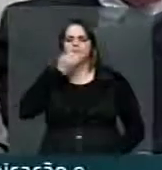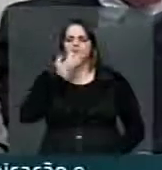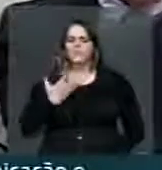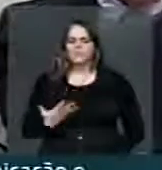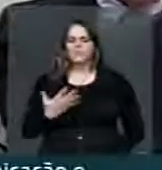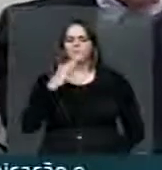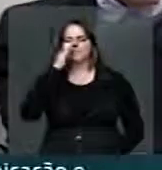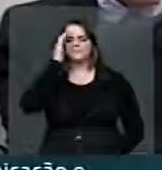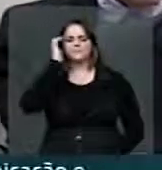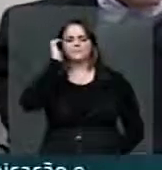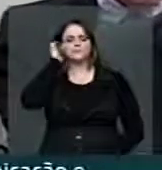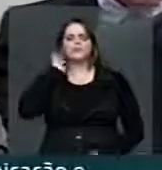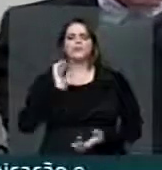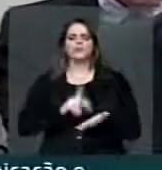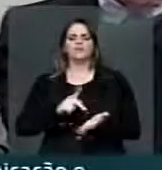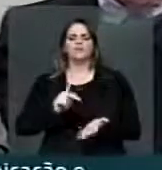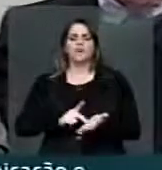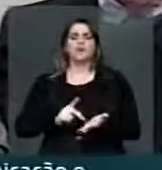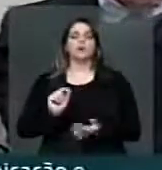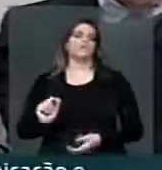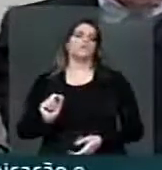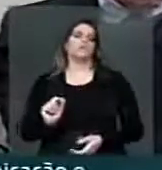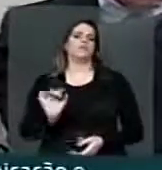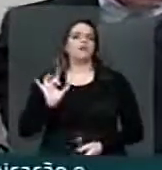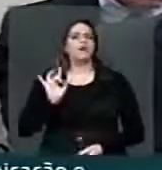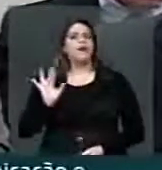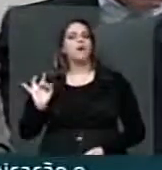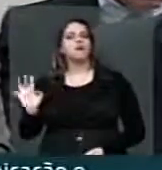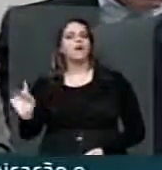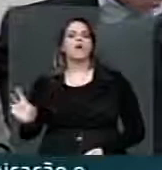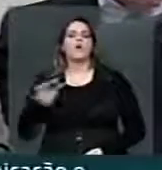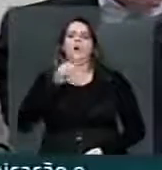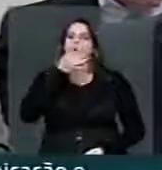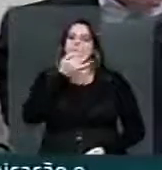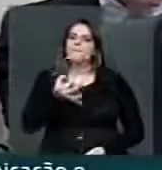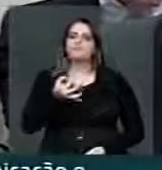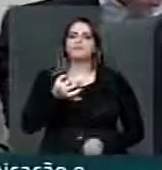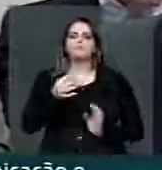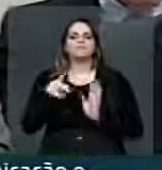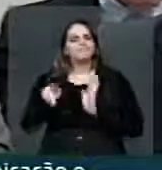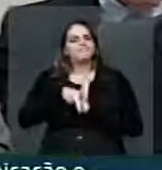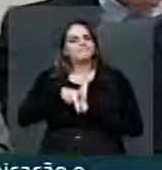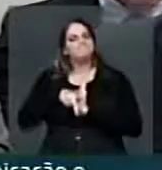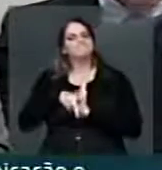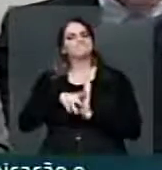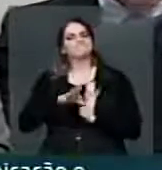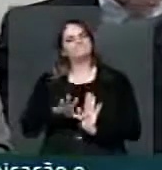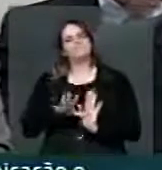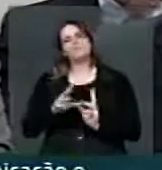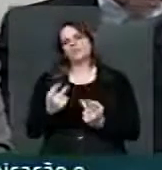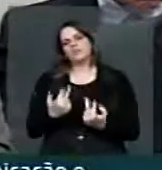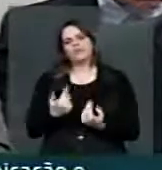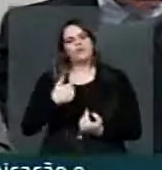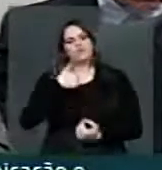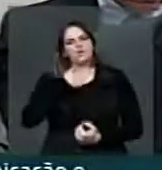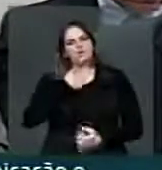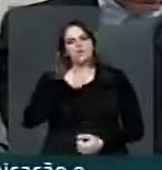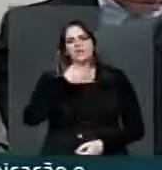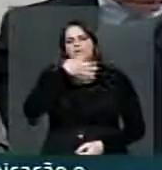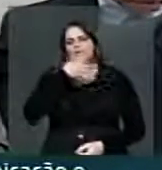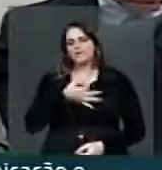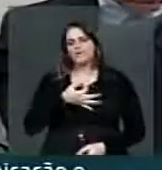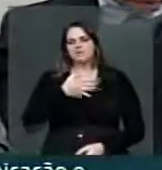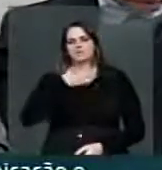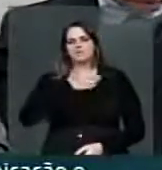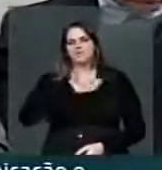refletem visões sempre a partir de um ponto de vista, como a de todos nós, inclusive a minha, sempre que a gente olha de algum